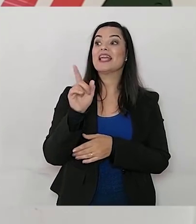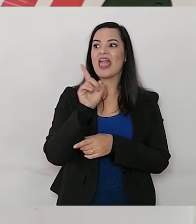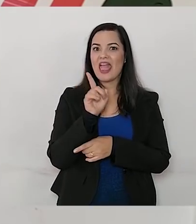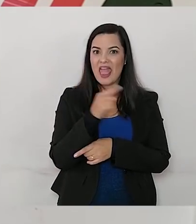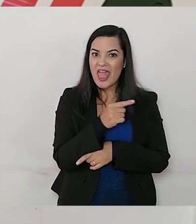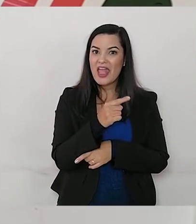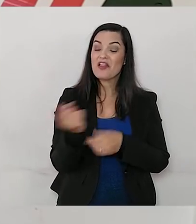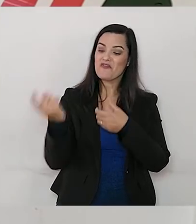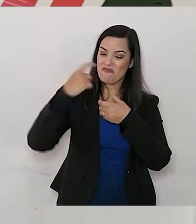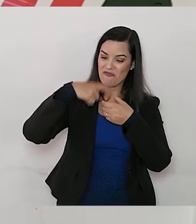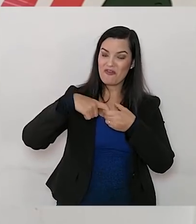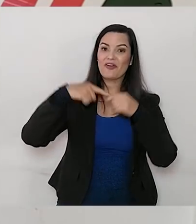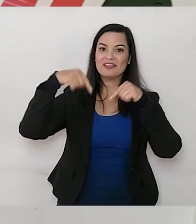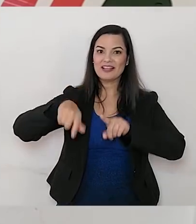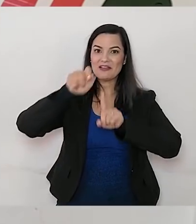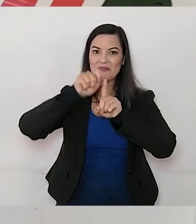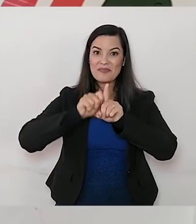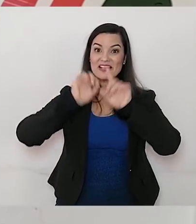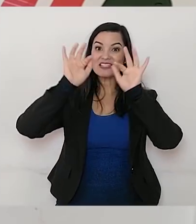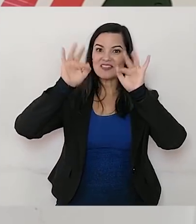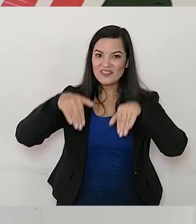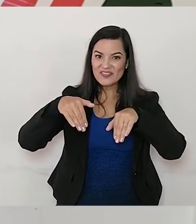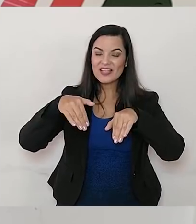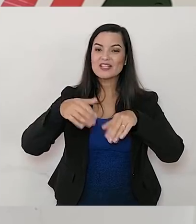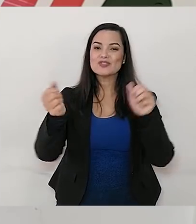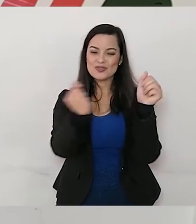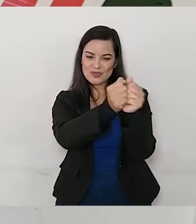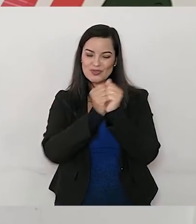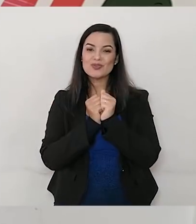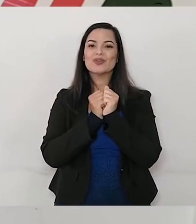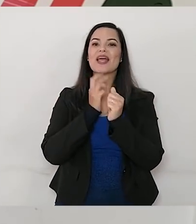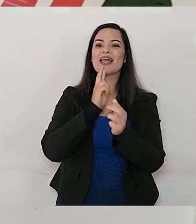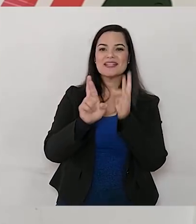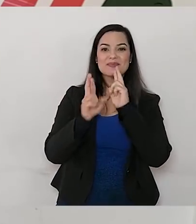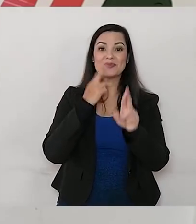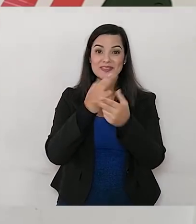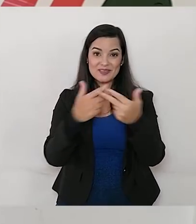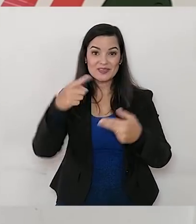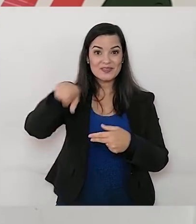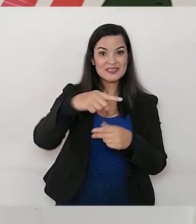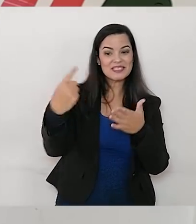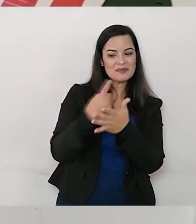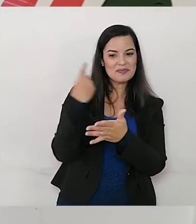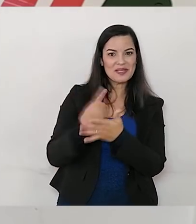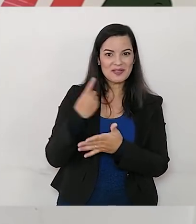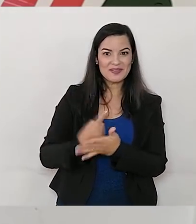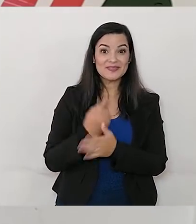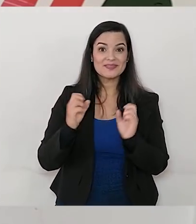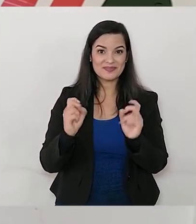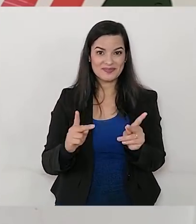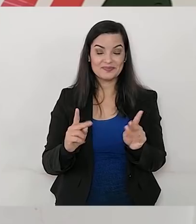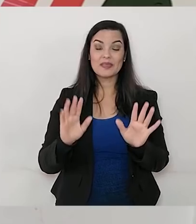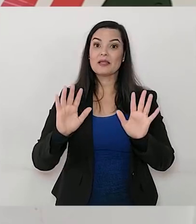no final do mês com a Pro, respondendo algumas curiosidades que vocês vão me enviar,